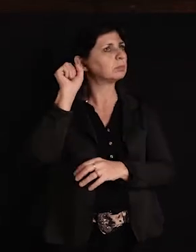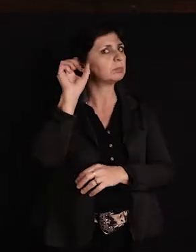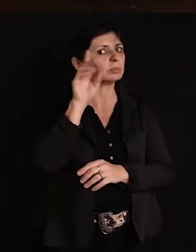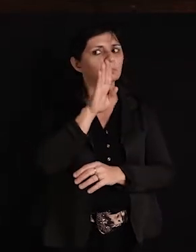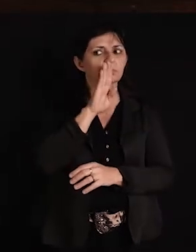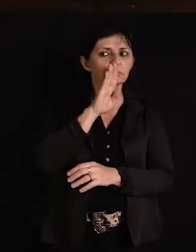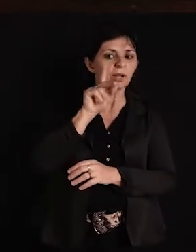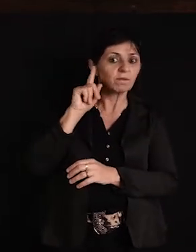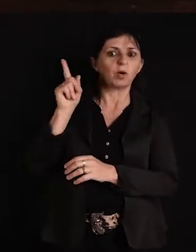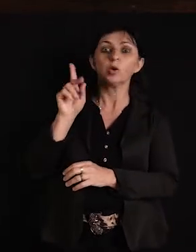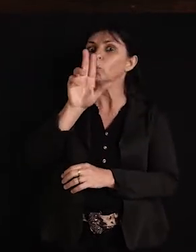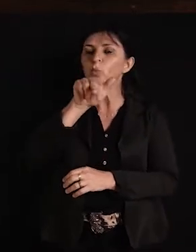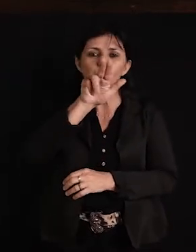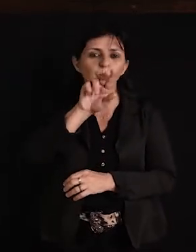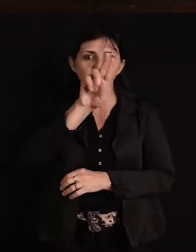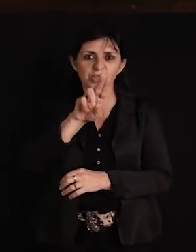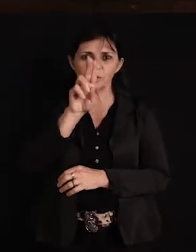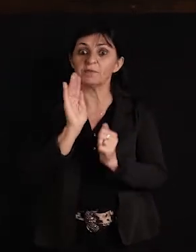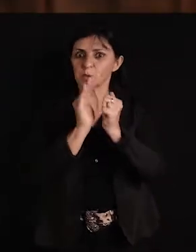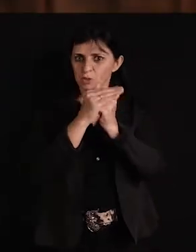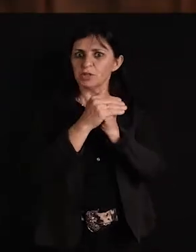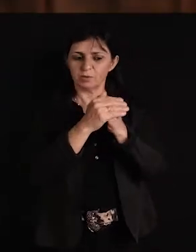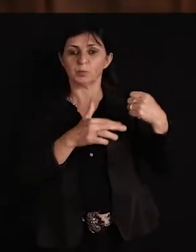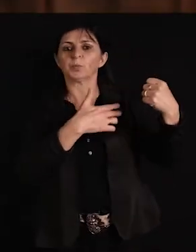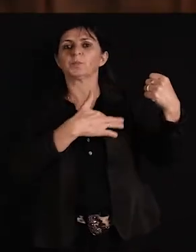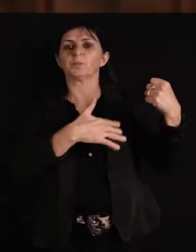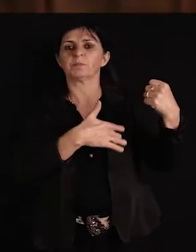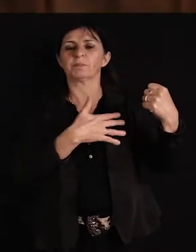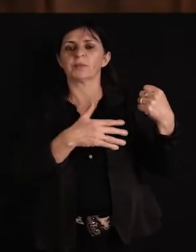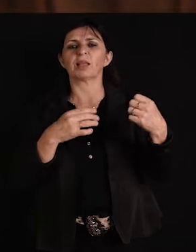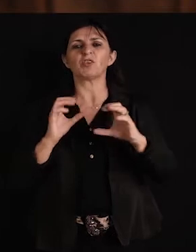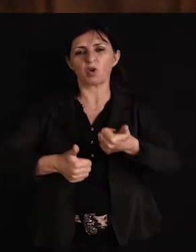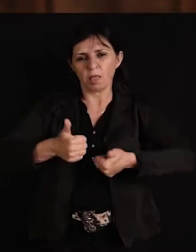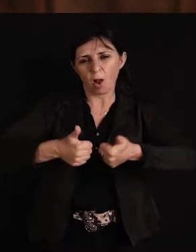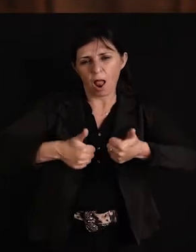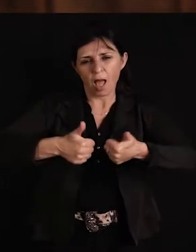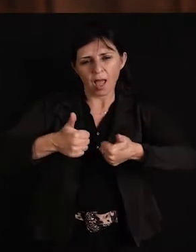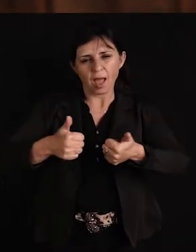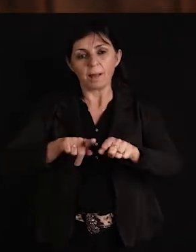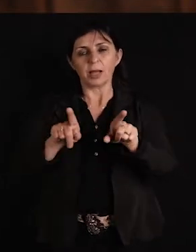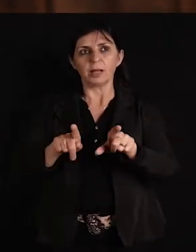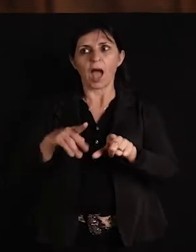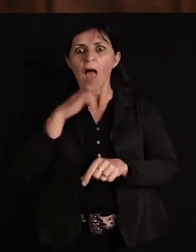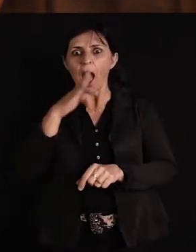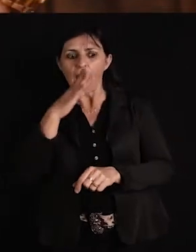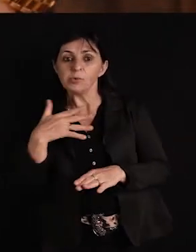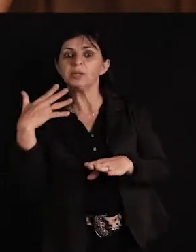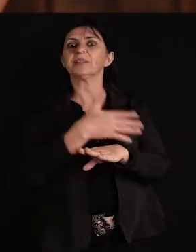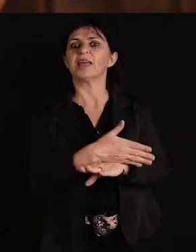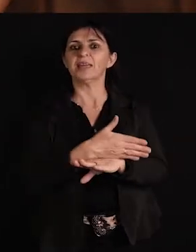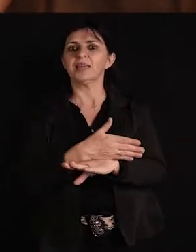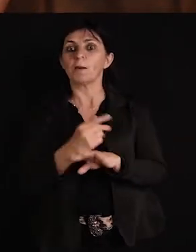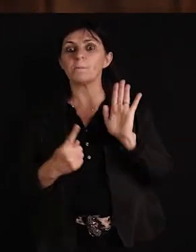contrabaixo pra ninguém, eu pegava escondido e tocava. Eu entrei correndo, eu estava jogando bola, entrei correndo e falei, não é aqui, ó.